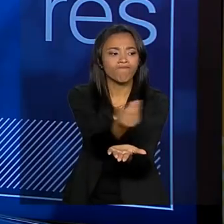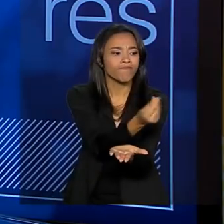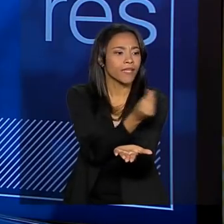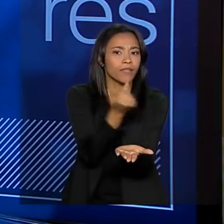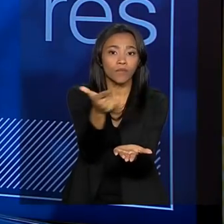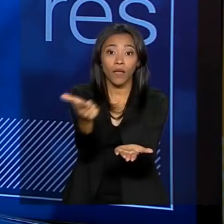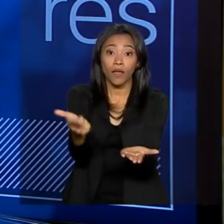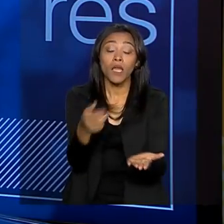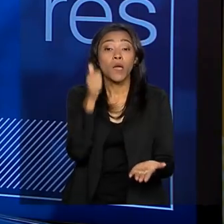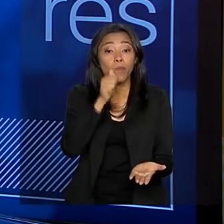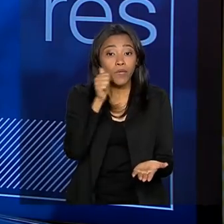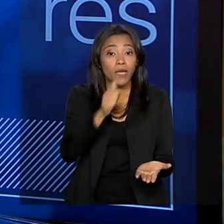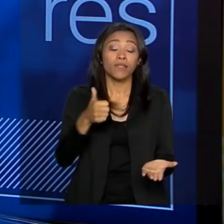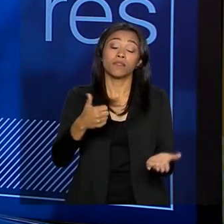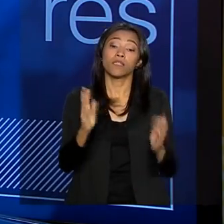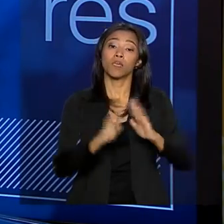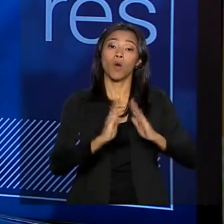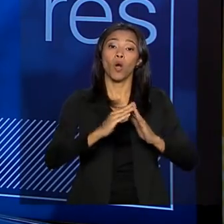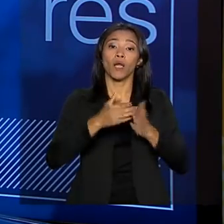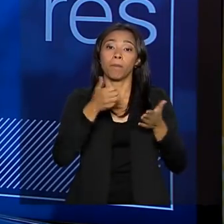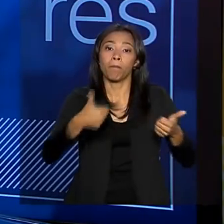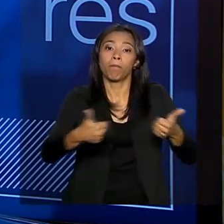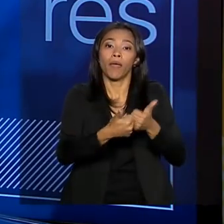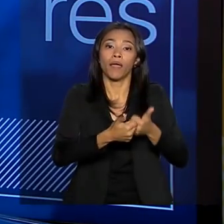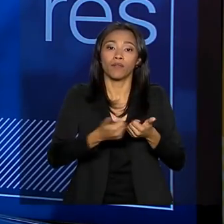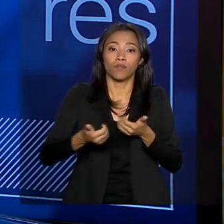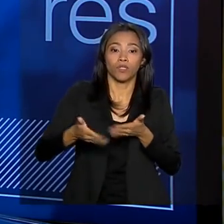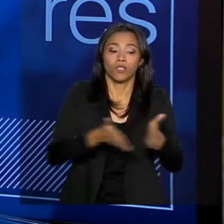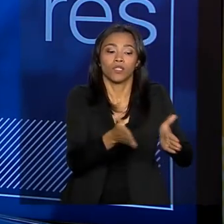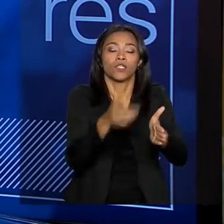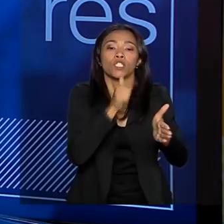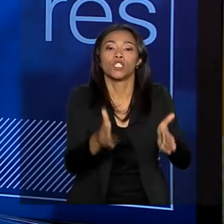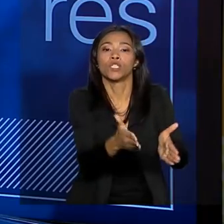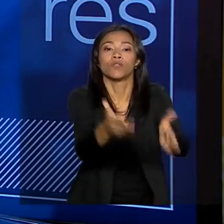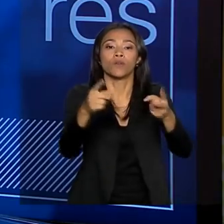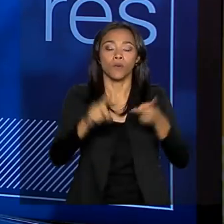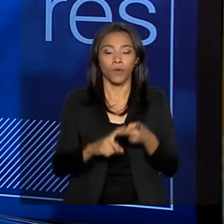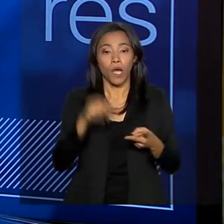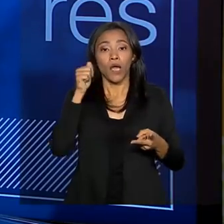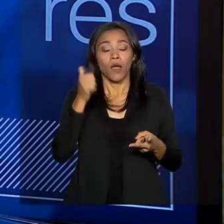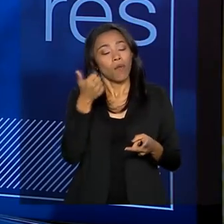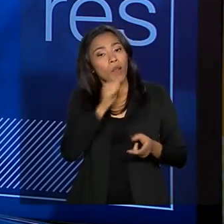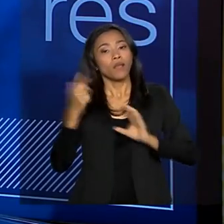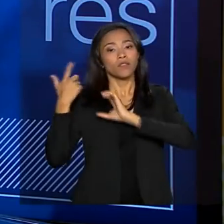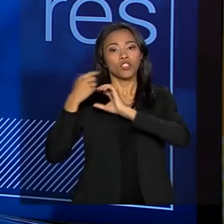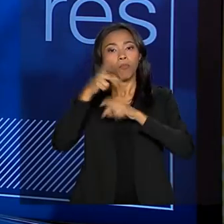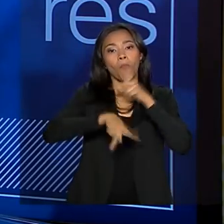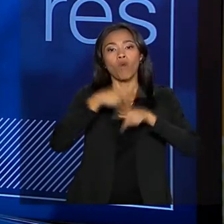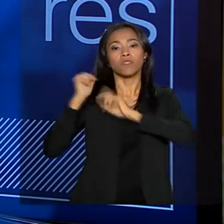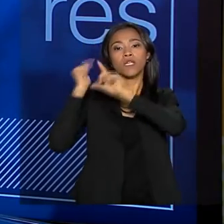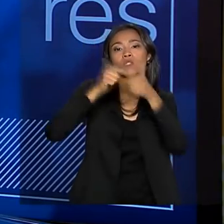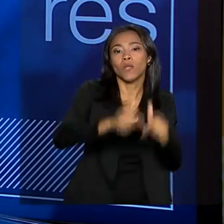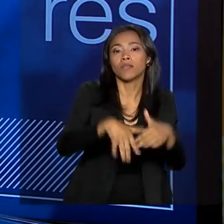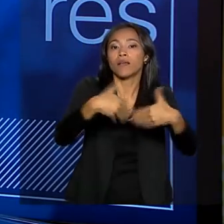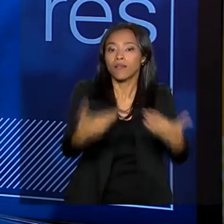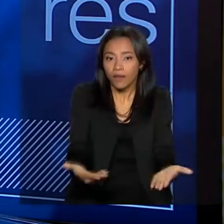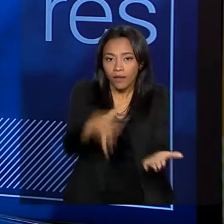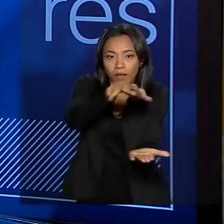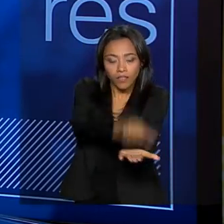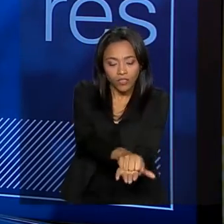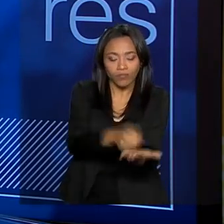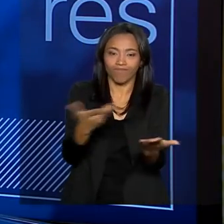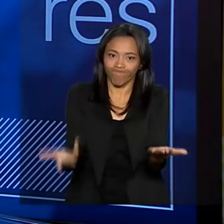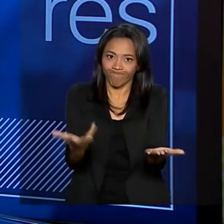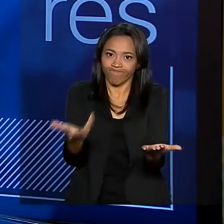ribeirinha. Vamos para a mulher de povos tradicionais. Então, é possível agora, com esse trabalho do Ministério, buscando as